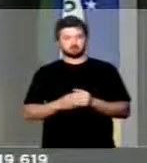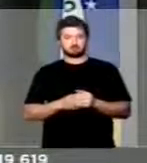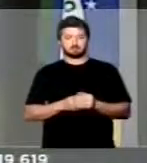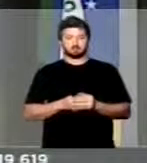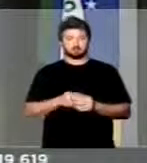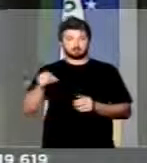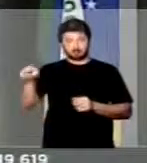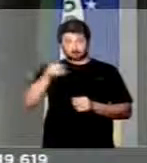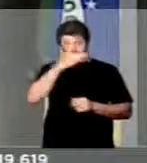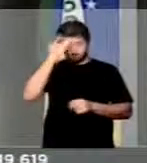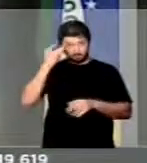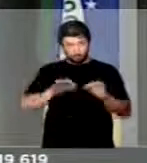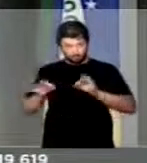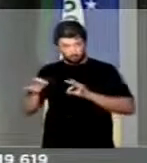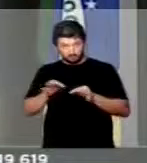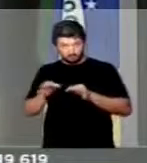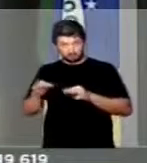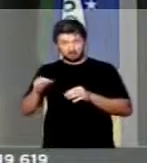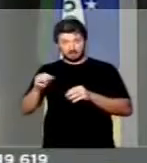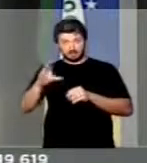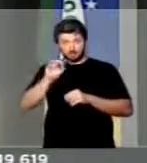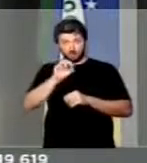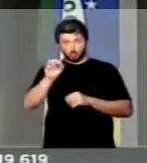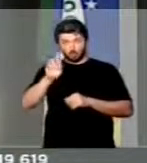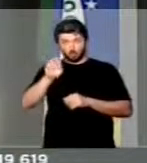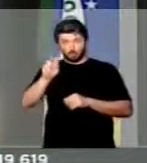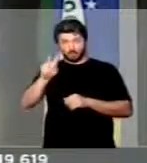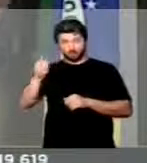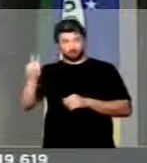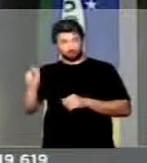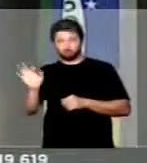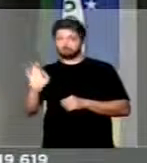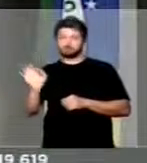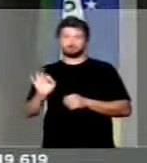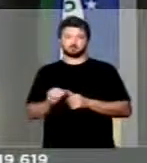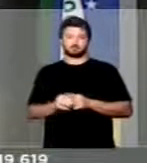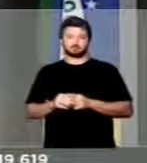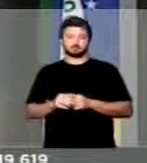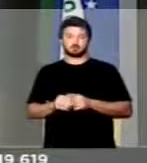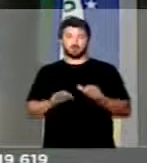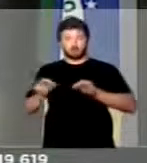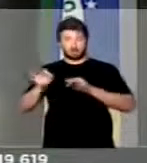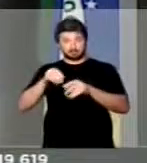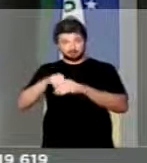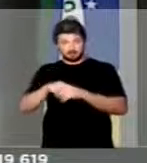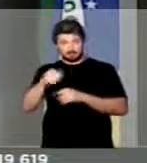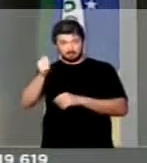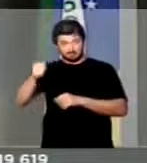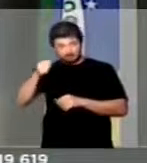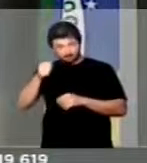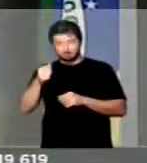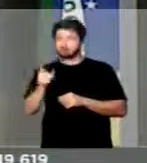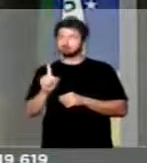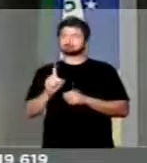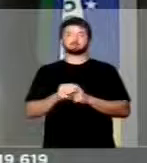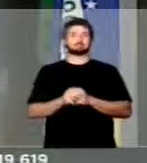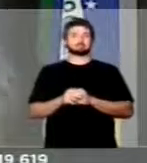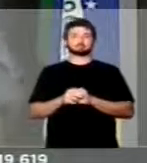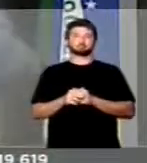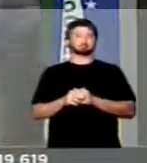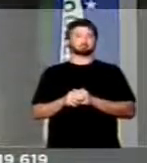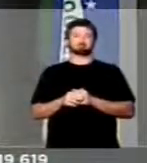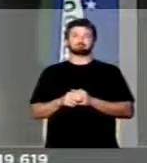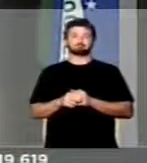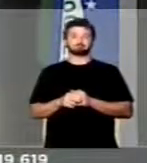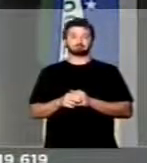esses não se organizam em corporações, esses não se organizam em associações, esses